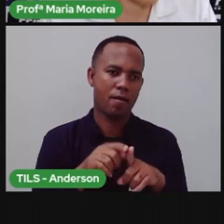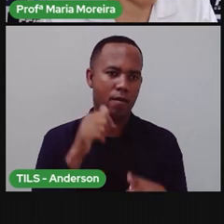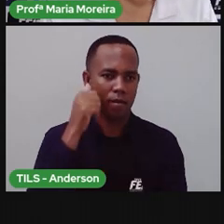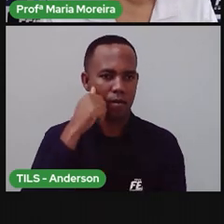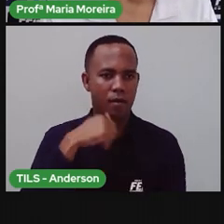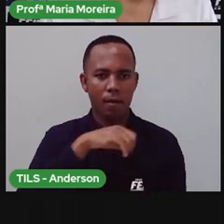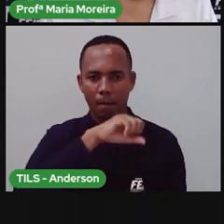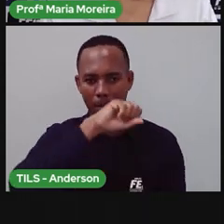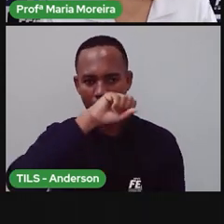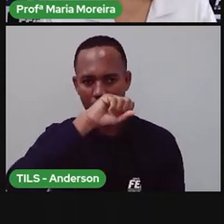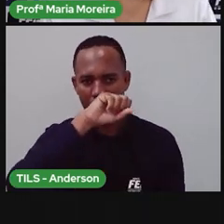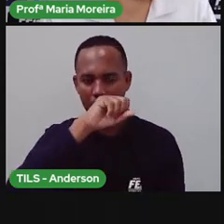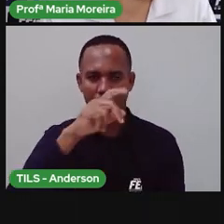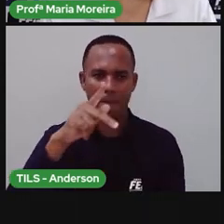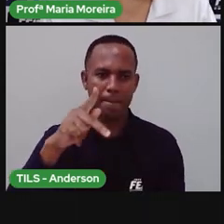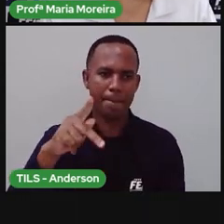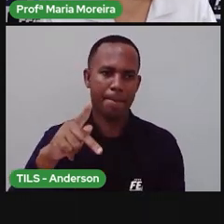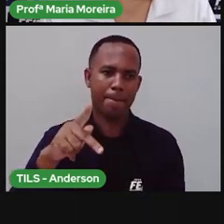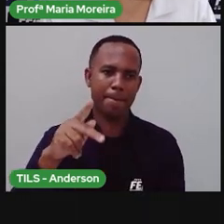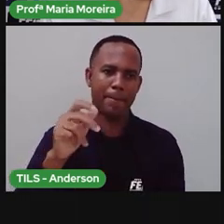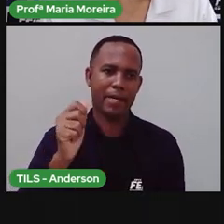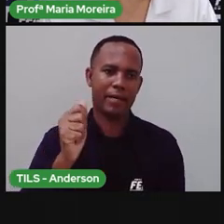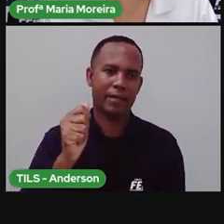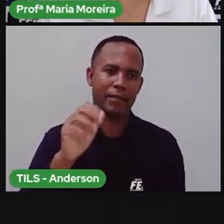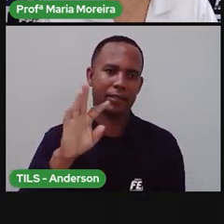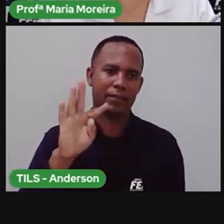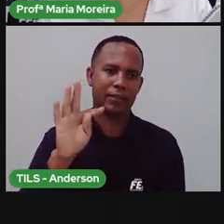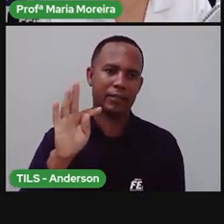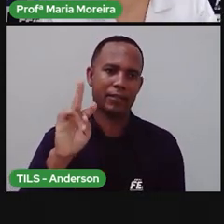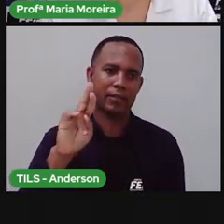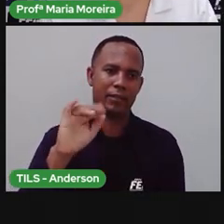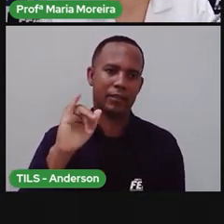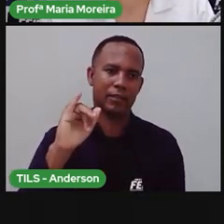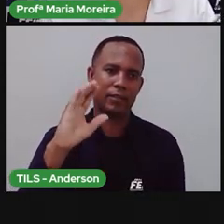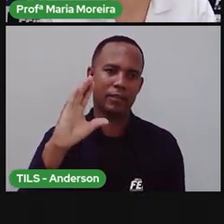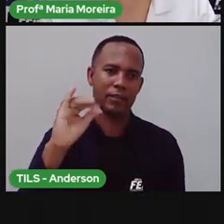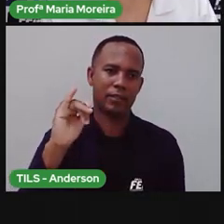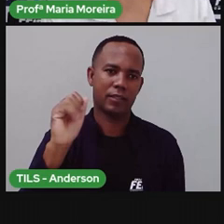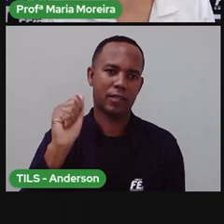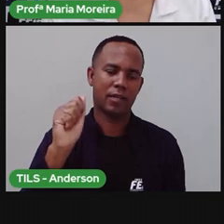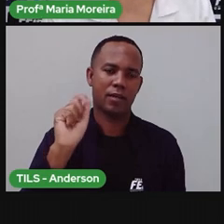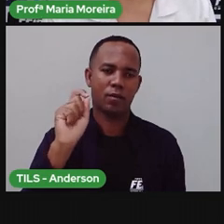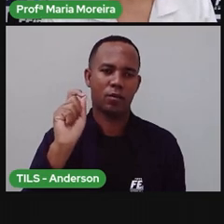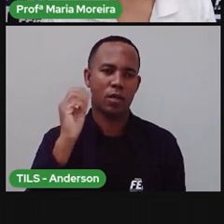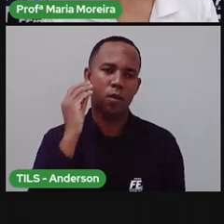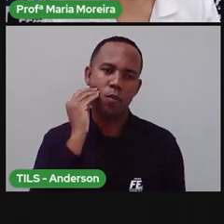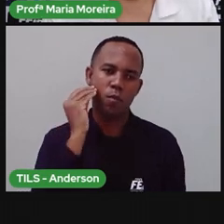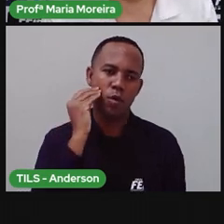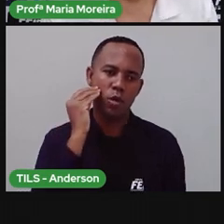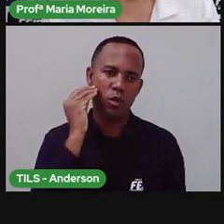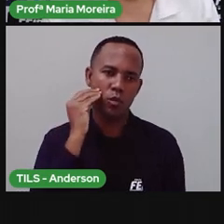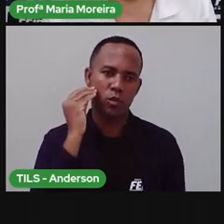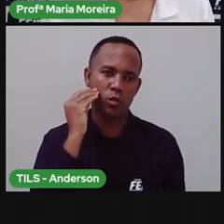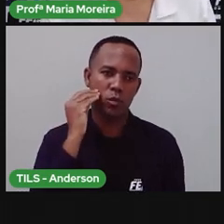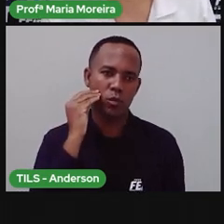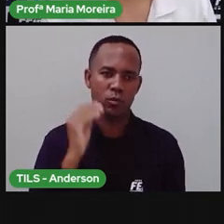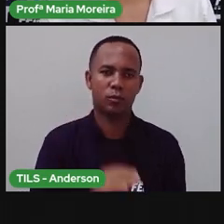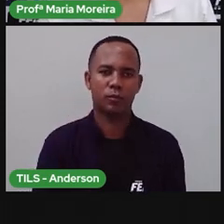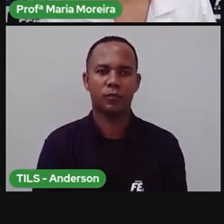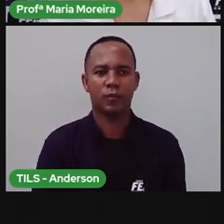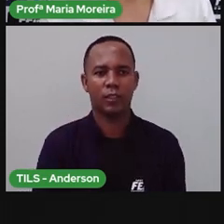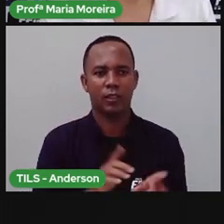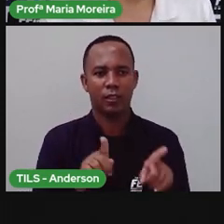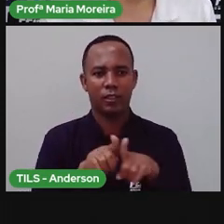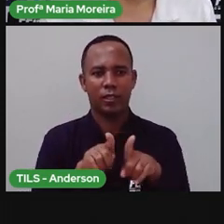a Patrícia, que é mãe de Sara Sofia, da escola Antônio Gonçalves da Silva, que fez aí o bolo, né?